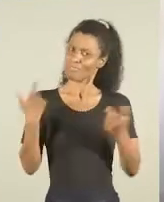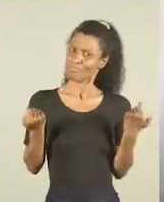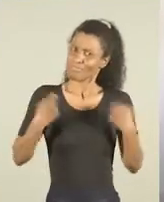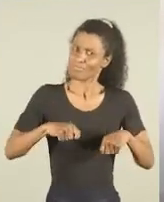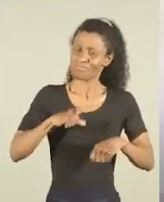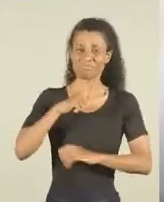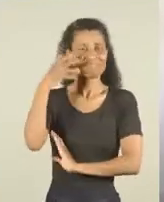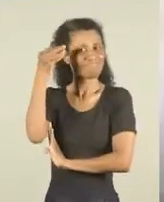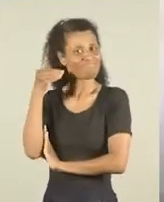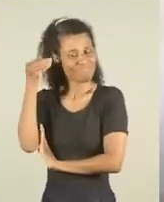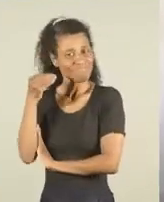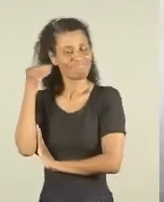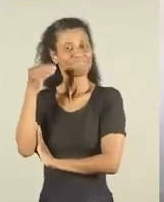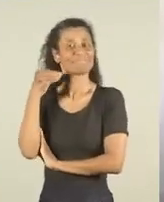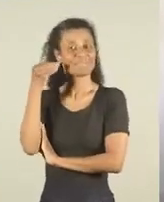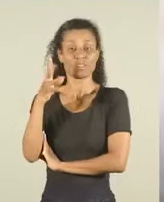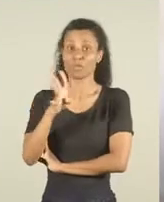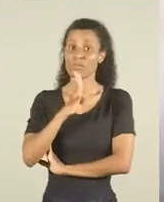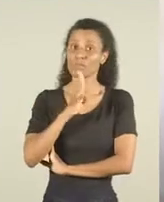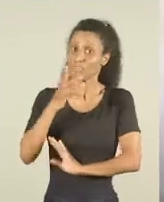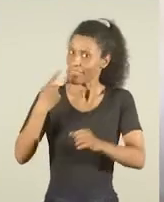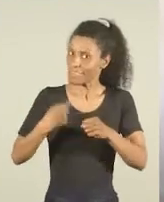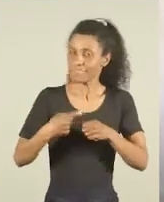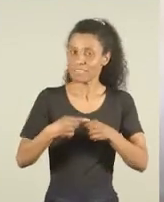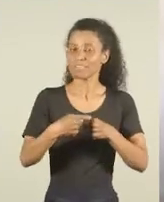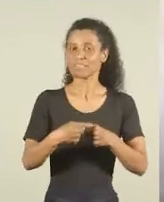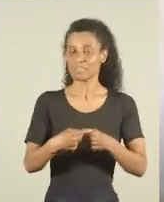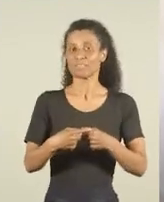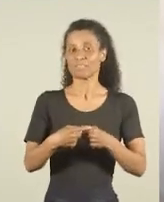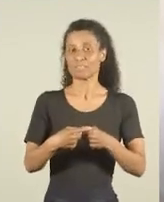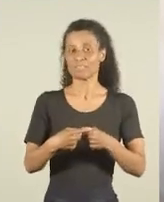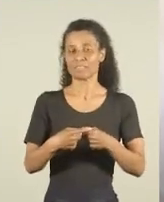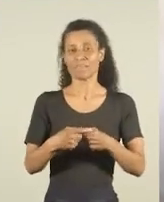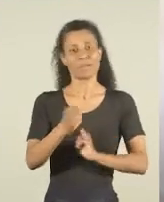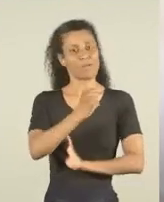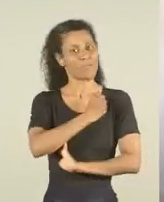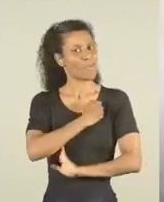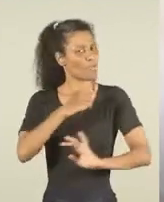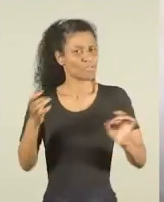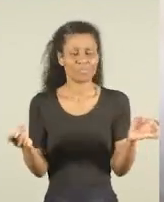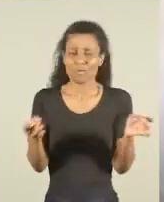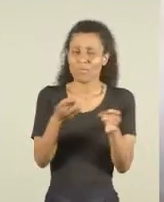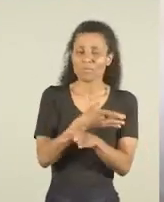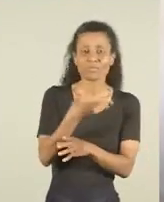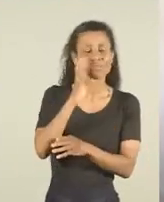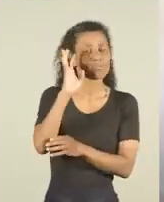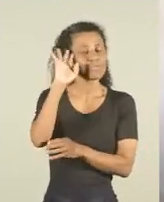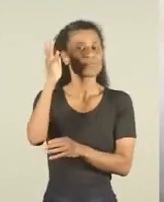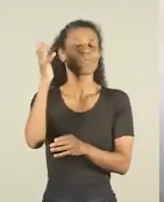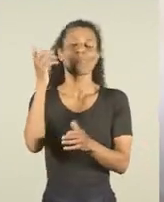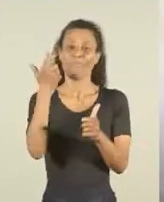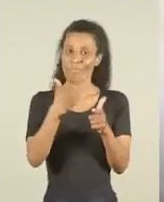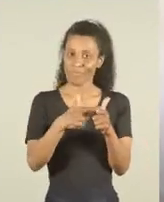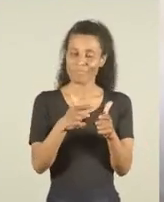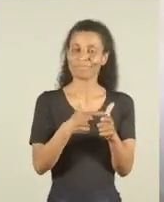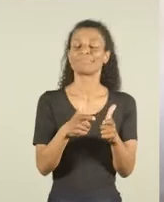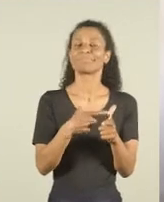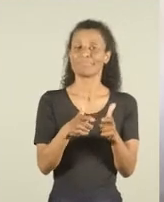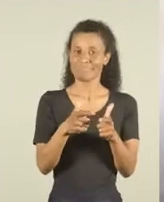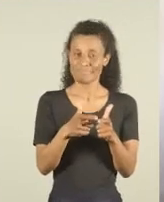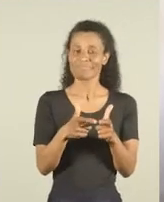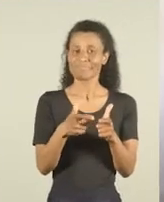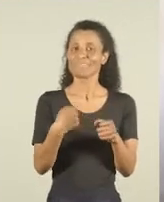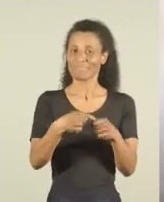preparado, o mais experiente, conhece a cidade como ninguém e está pronto para trazer as soluções que Porto Alegre